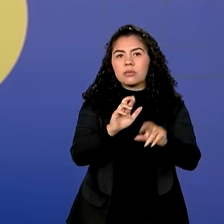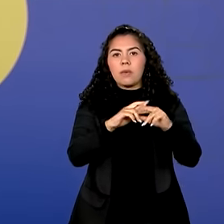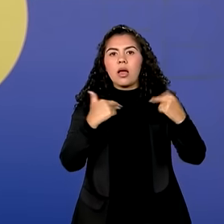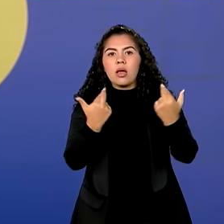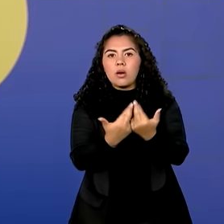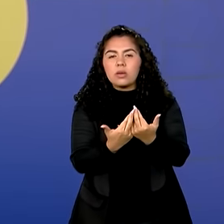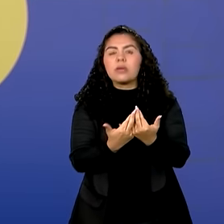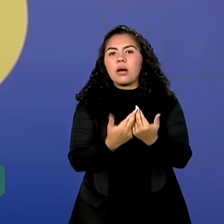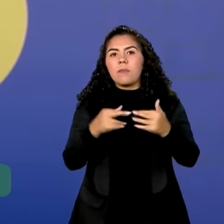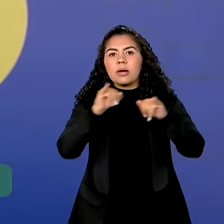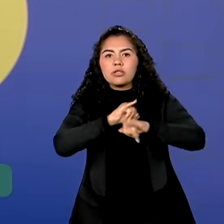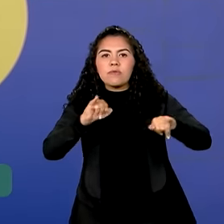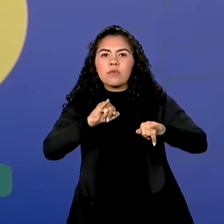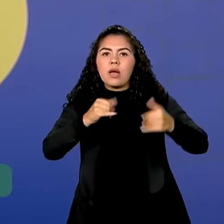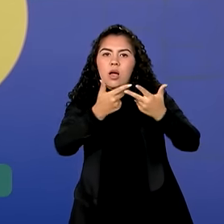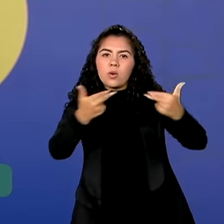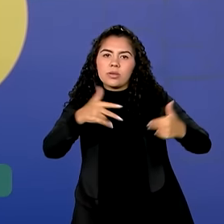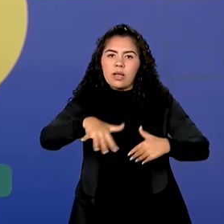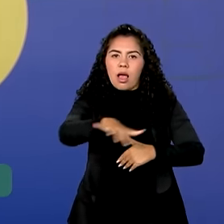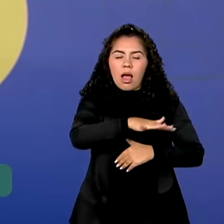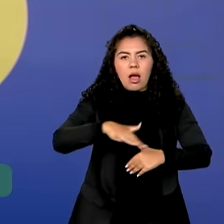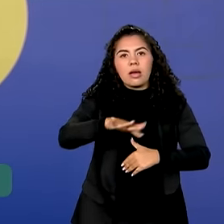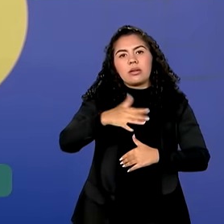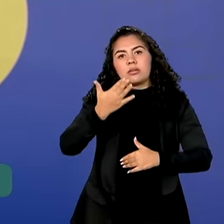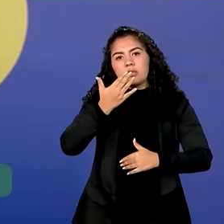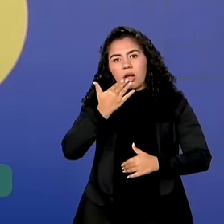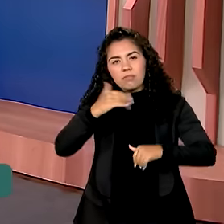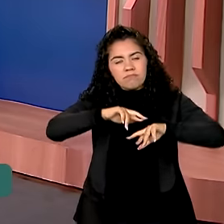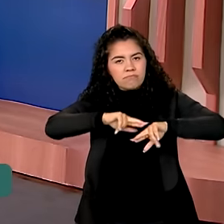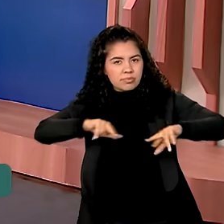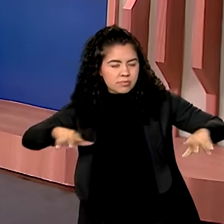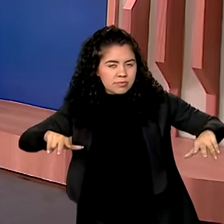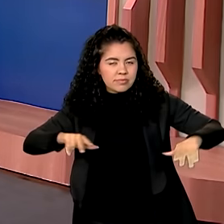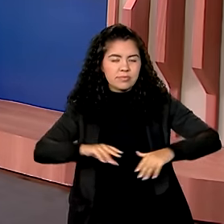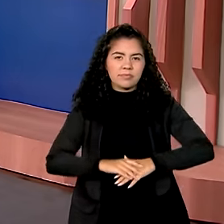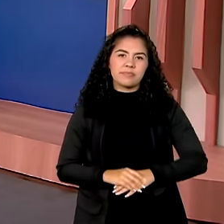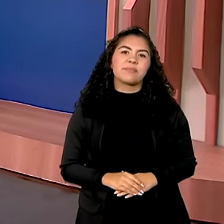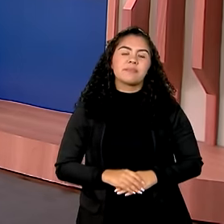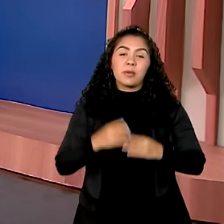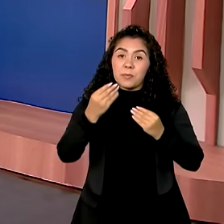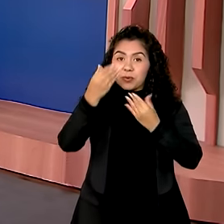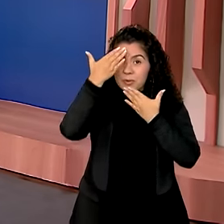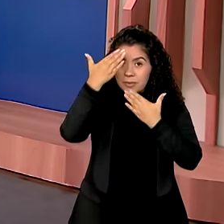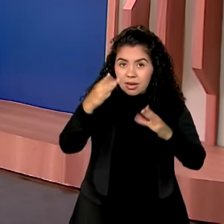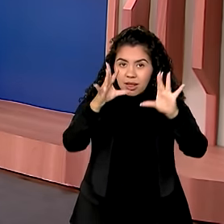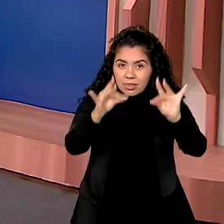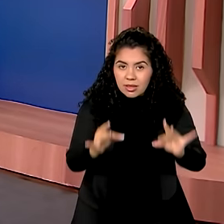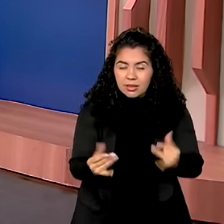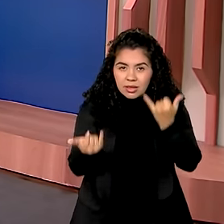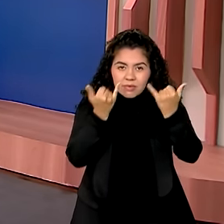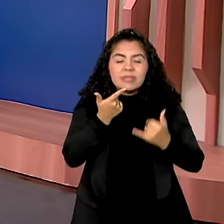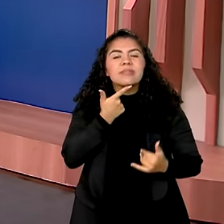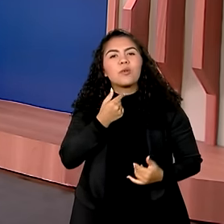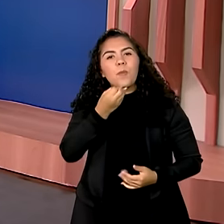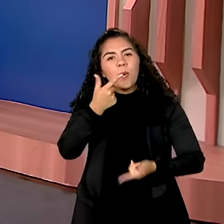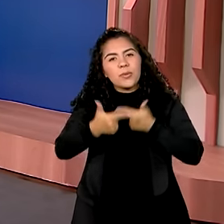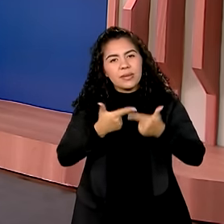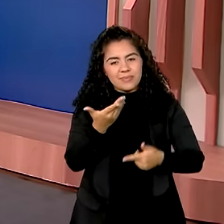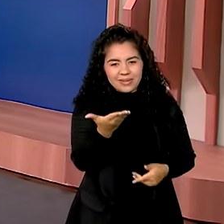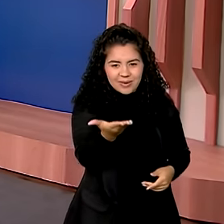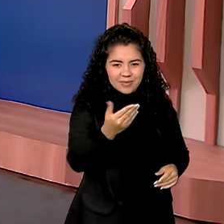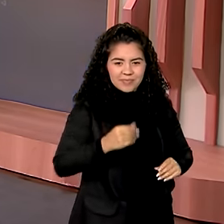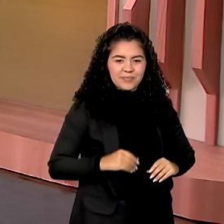setor da indústria de alimentos. É isso, Vanessa. Eu volto com você. Ok, Jéssica. Obrigada pelas informações. Bom trabalho para você.